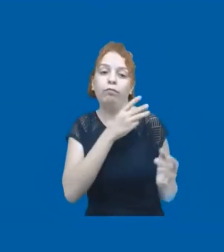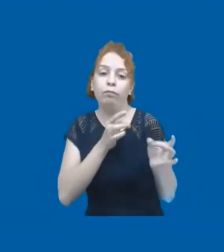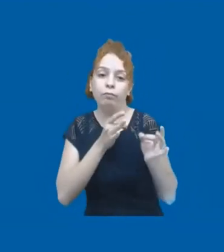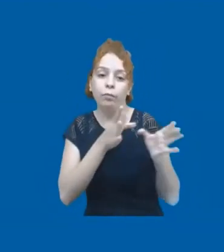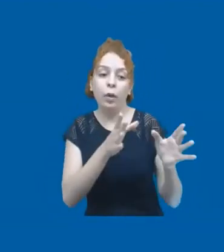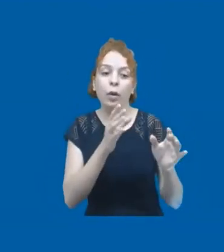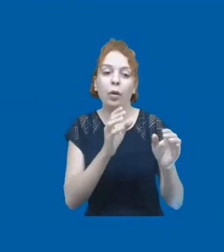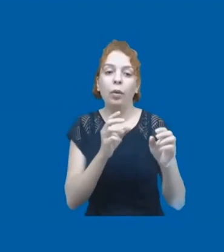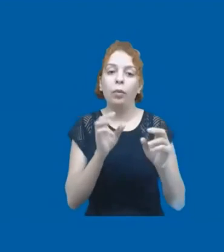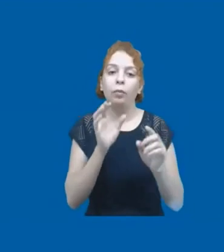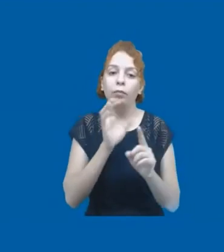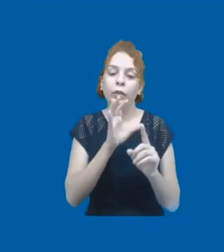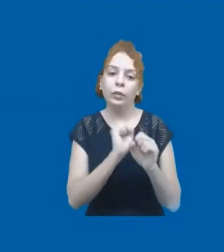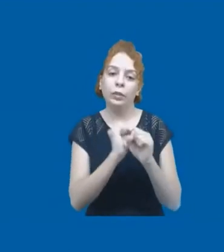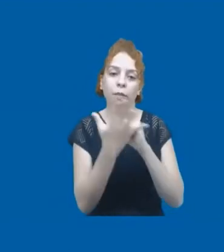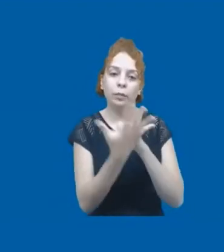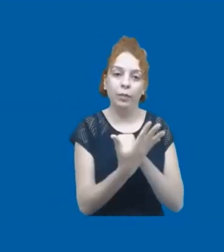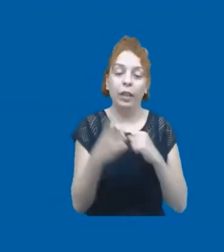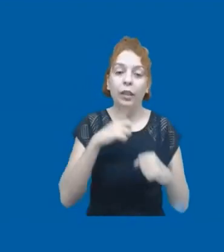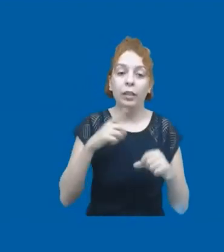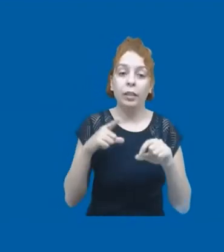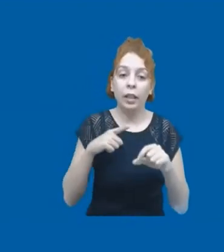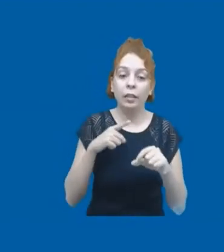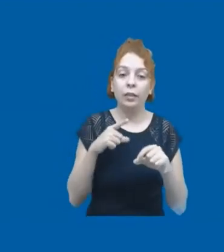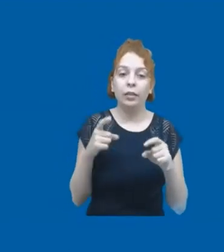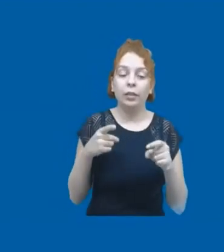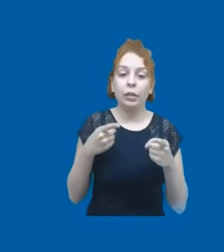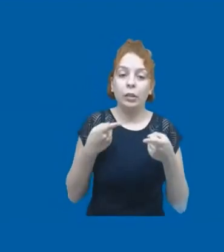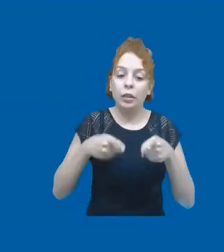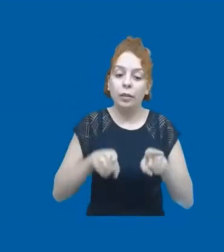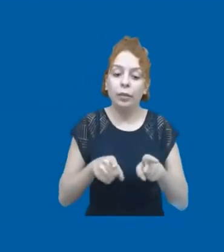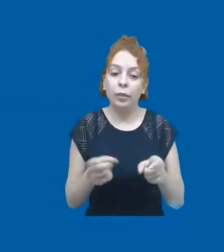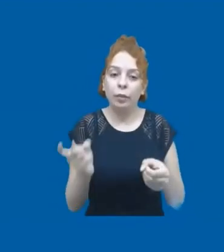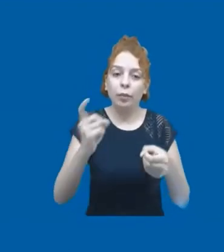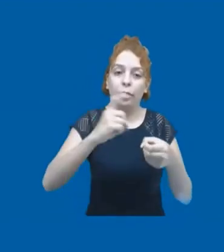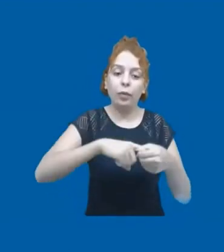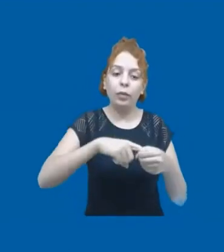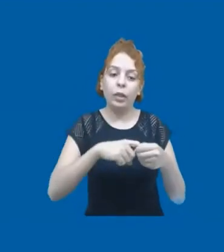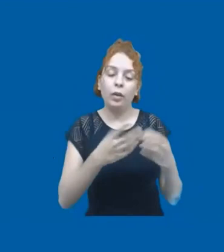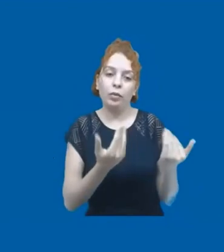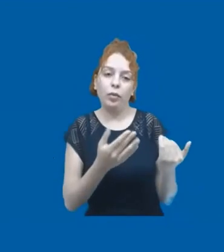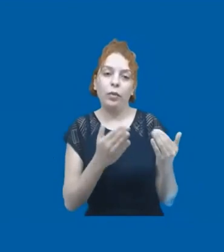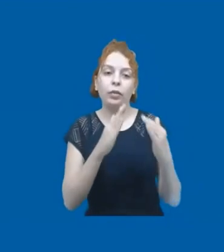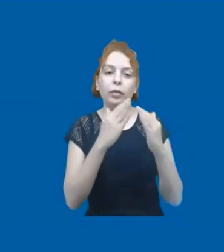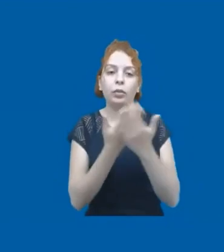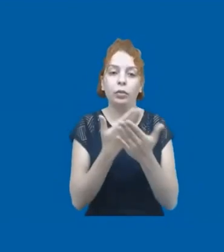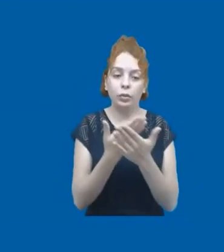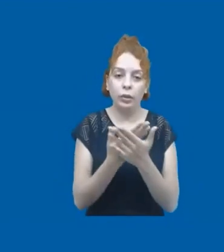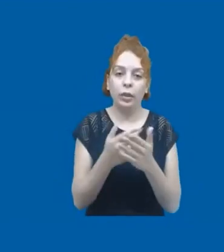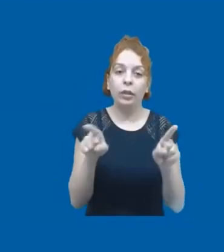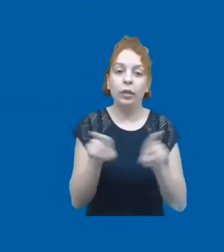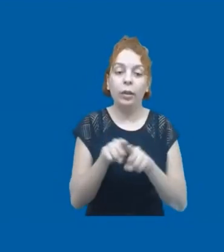como eu havia colocado, a gente tem esse desafio de fazer com que eles retornem para a escola. A gente vai ter danos consideráveis na